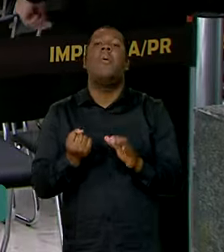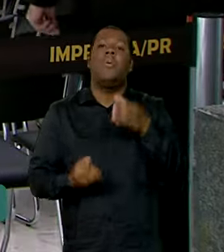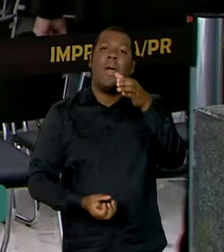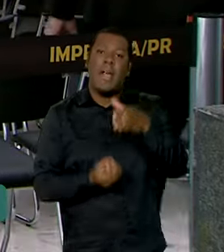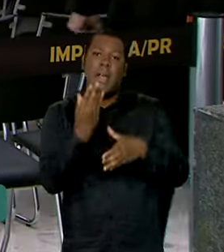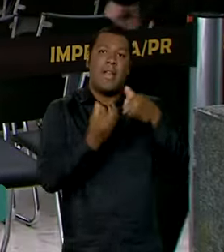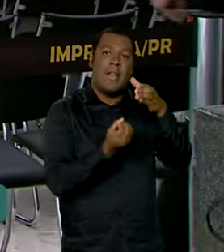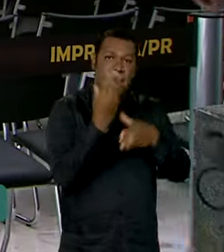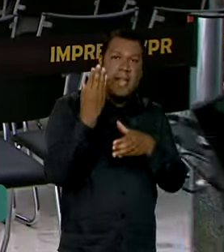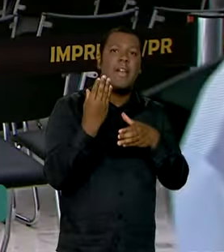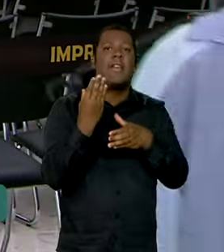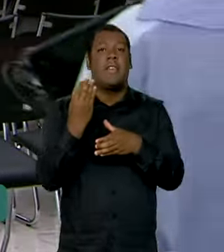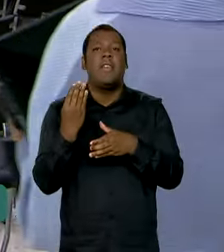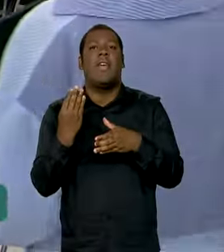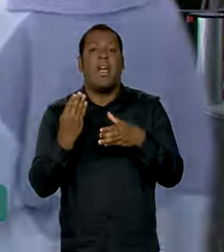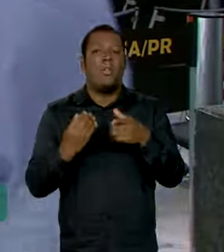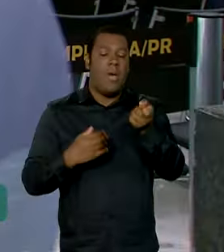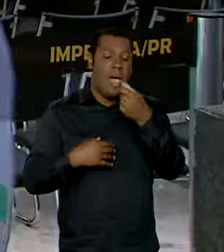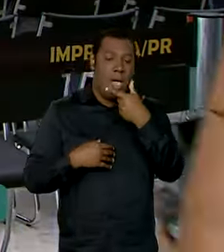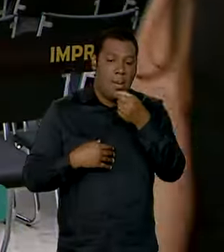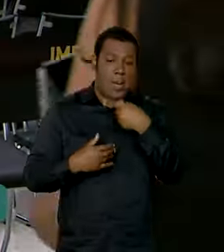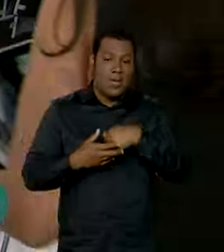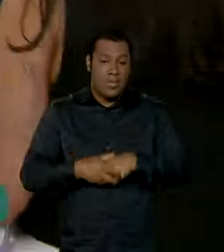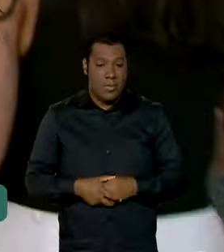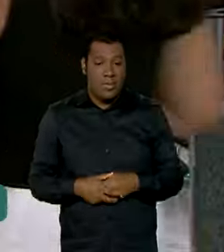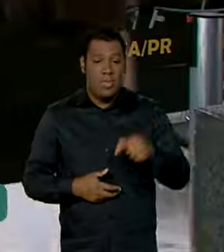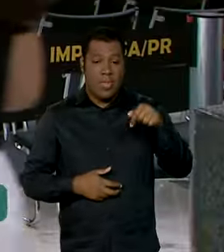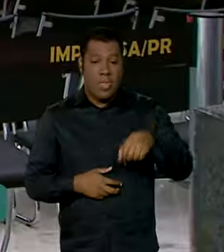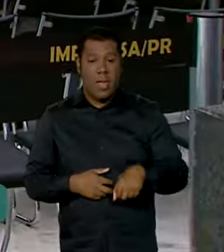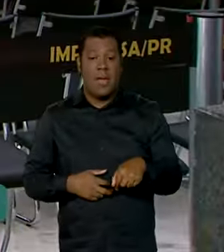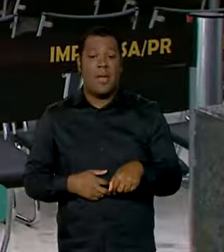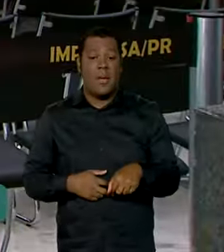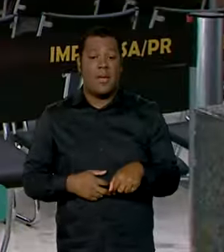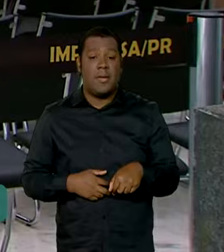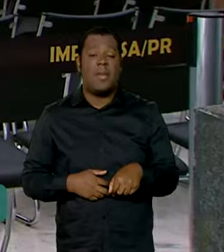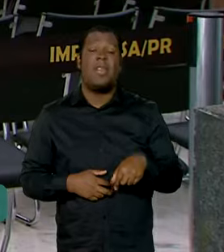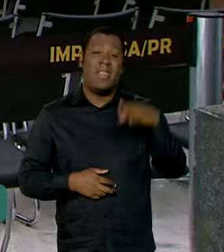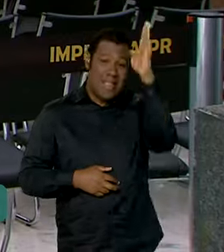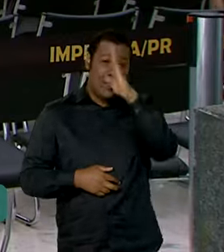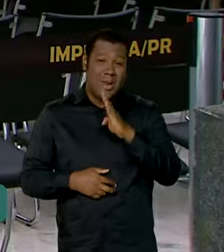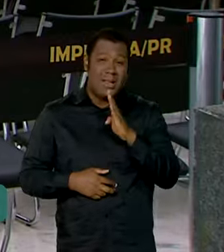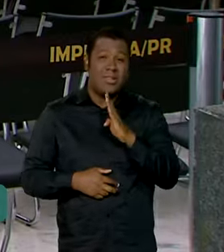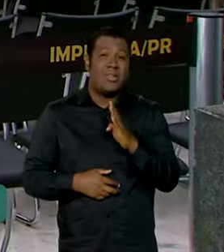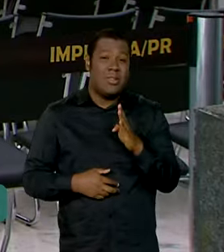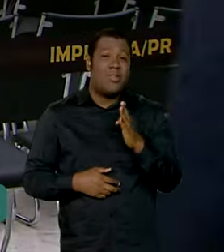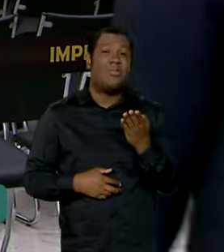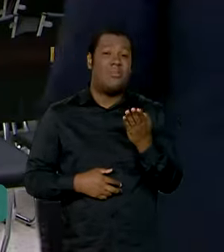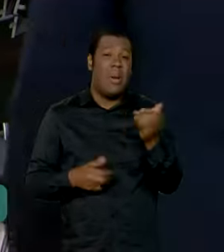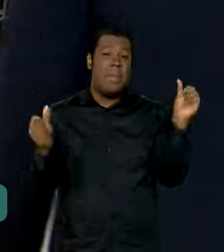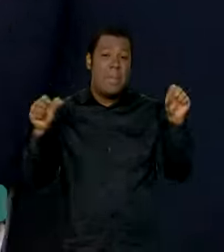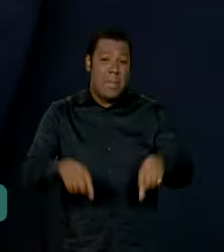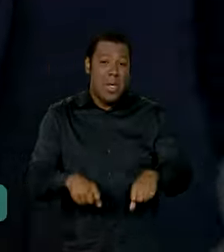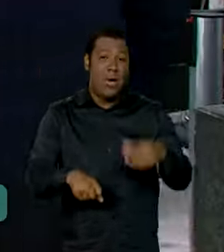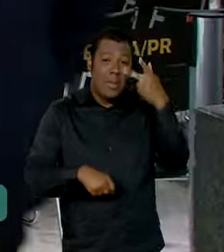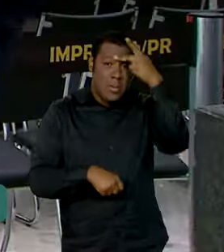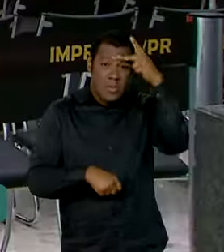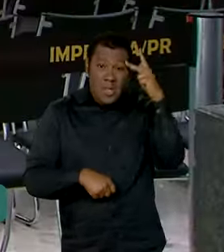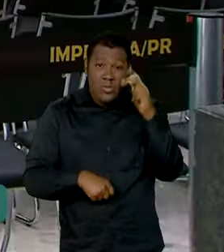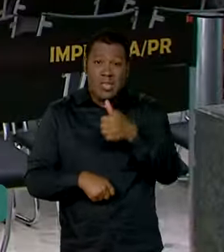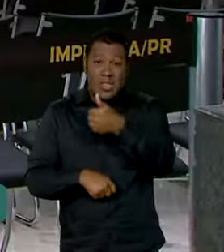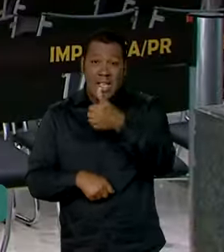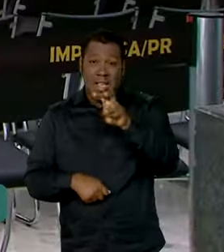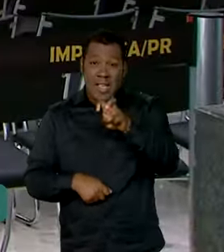o produto. Atualmente, o país está entre os maiores com incidência de diabetes no mundo. São mais de 15 milhões de